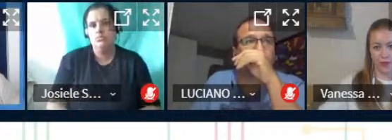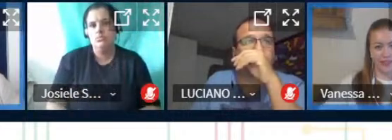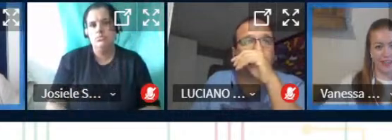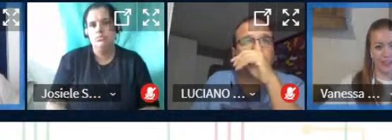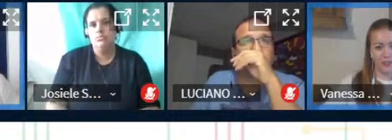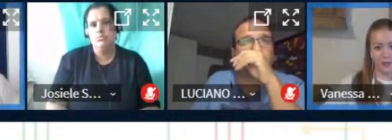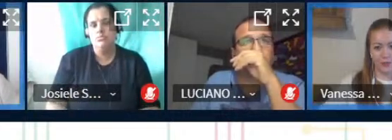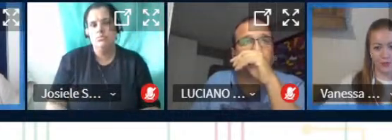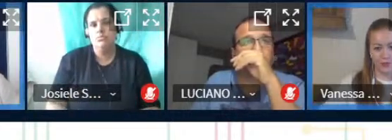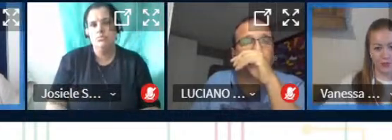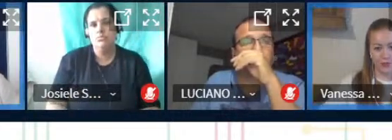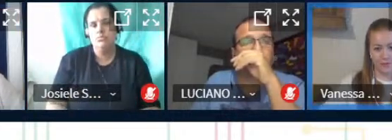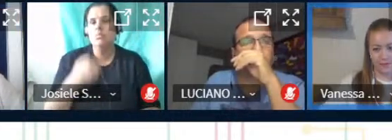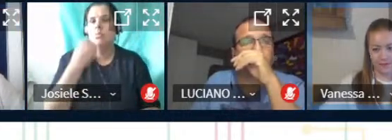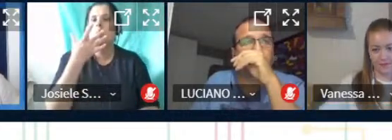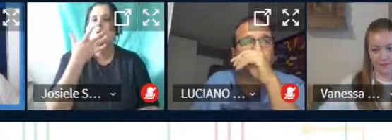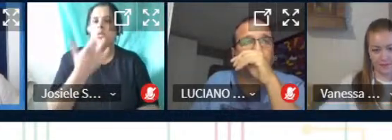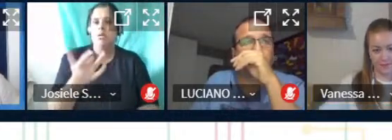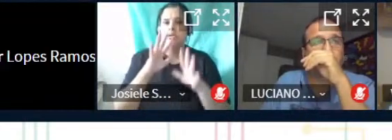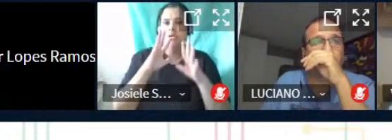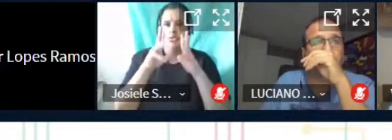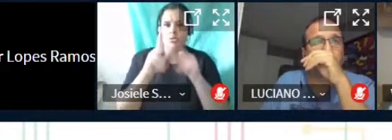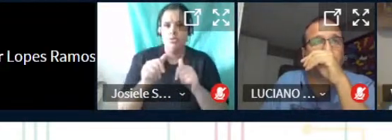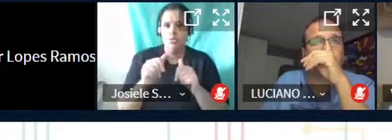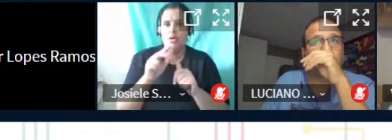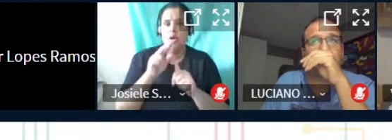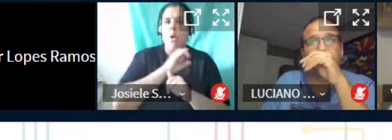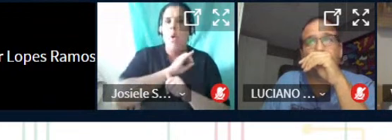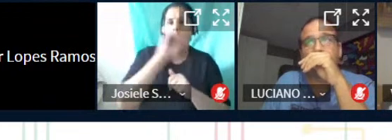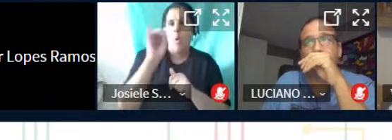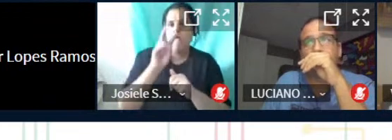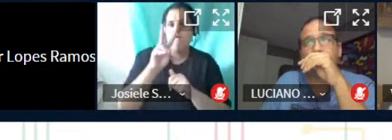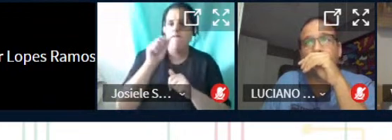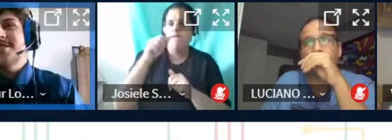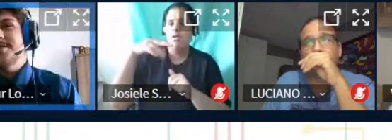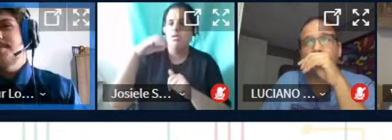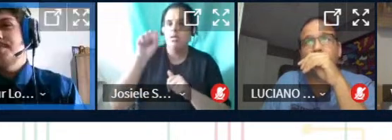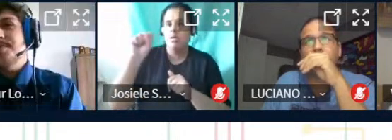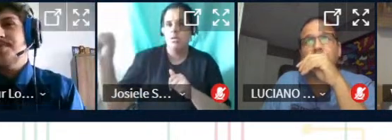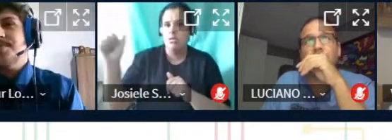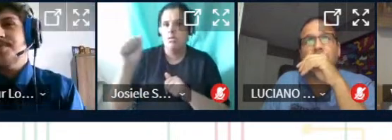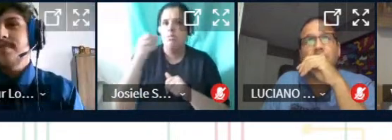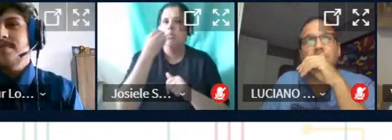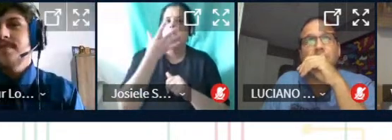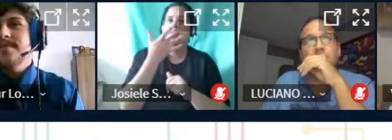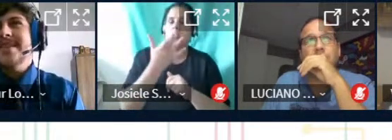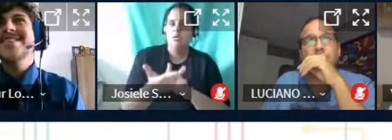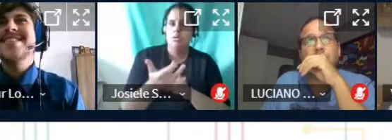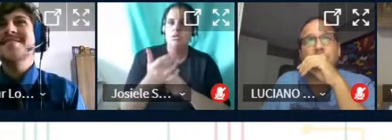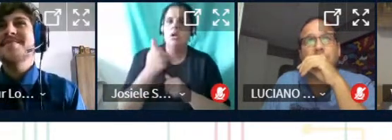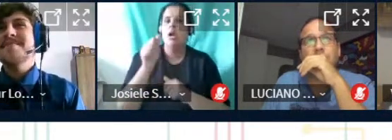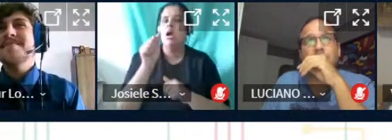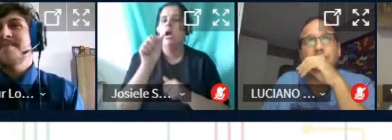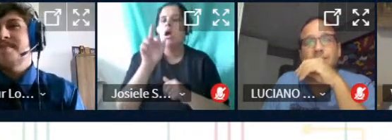boa tarde a todos Olá Vanessa boa tarde Arthur